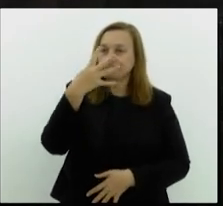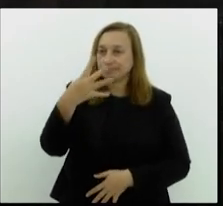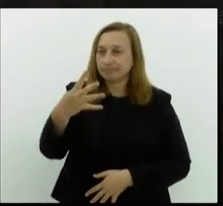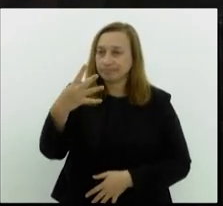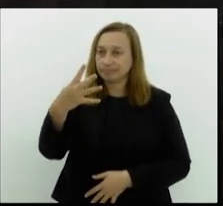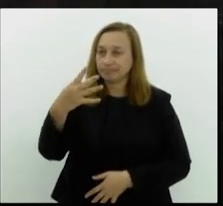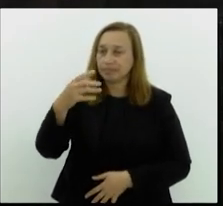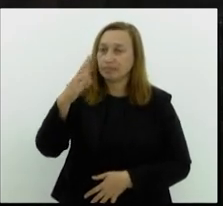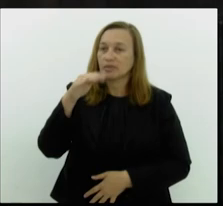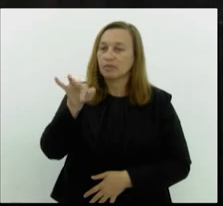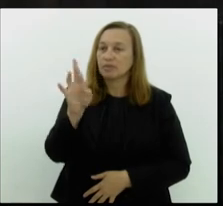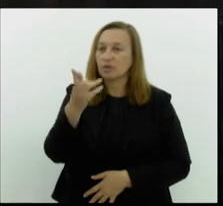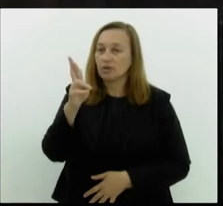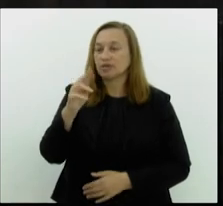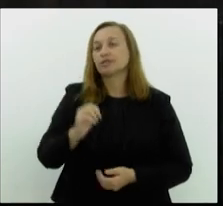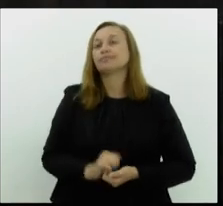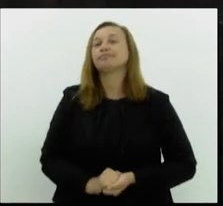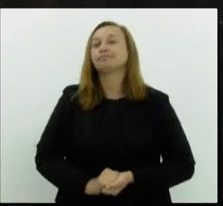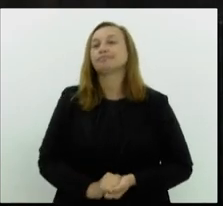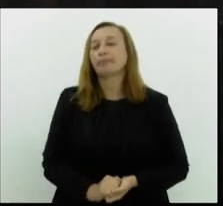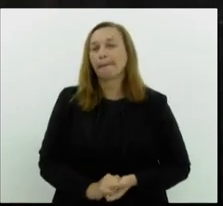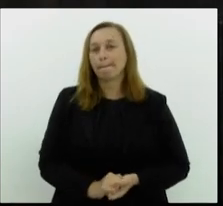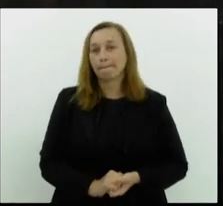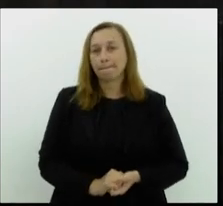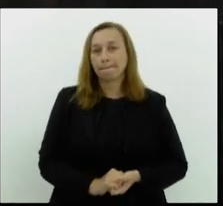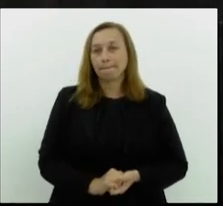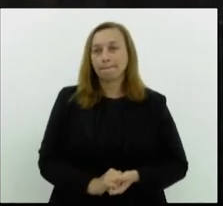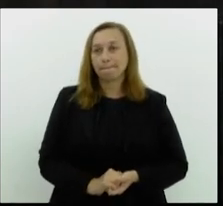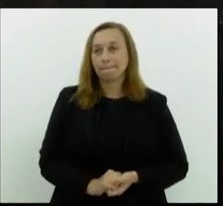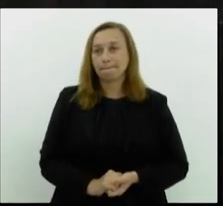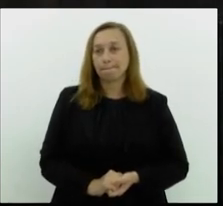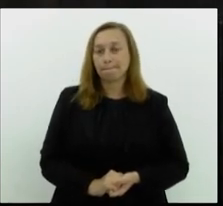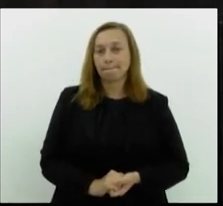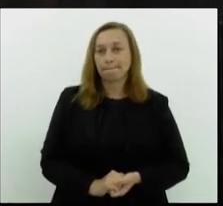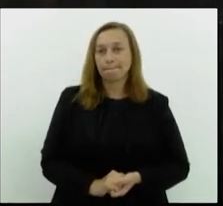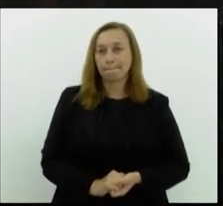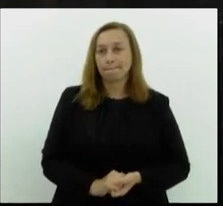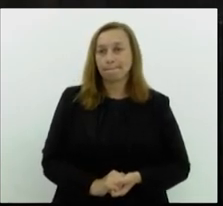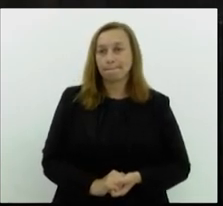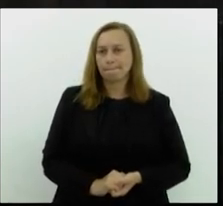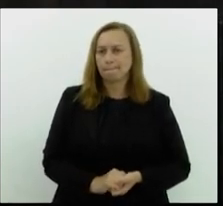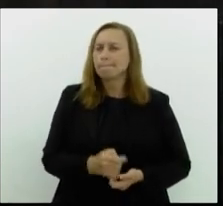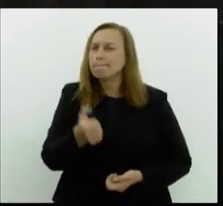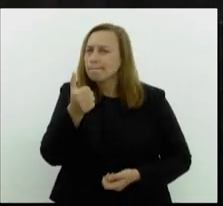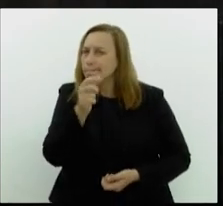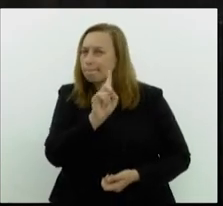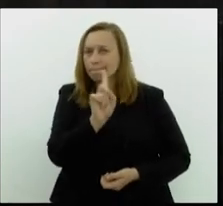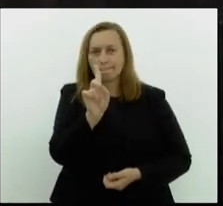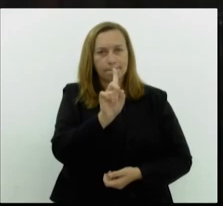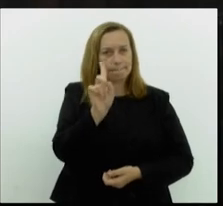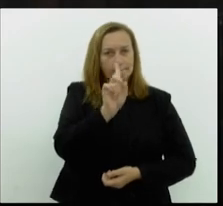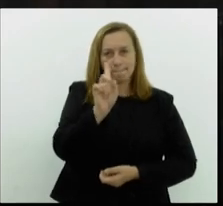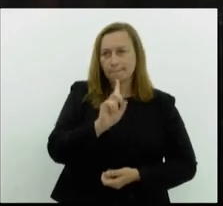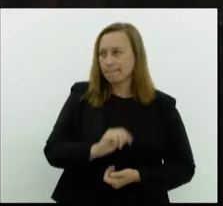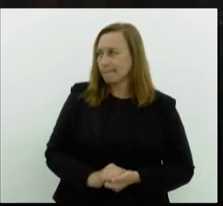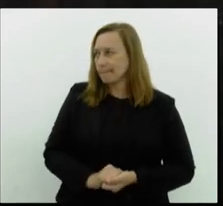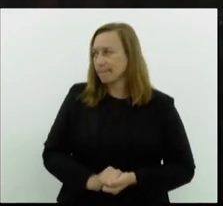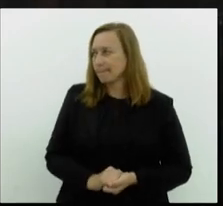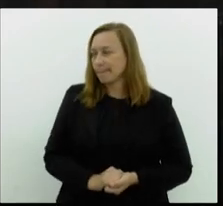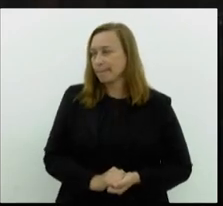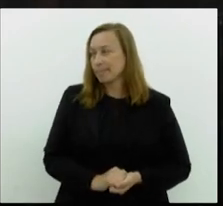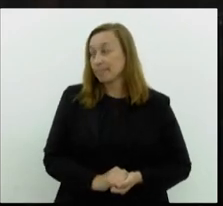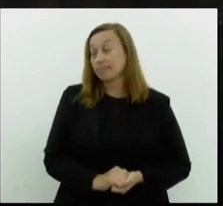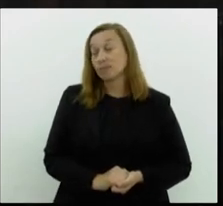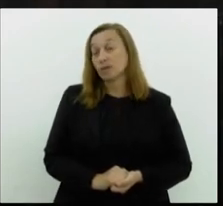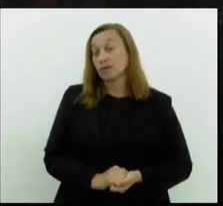bilhões de reais. Não é pouca coisa. Se eu fosse